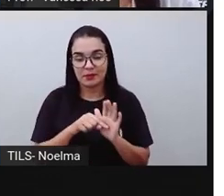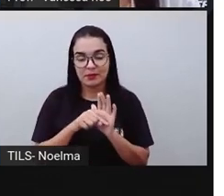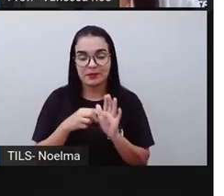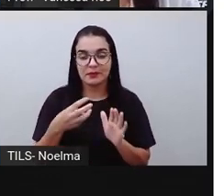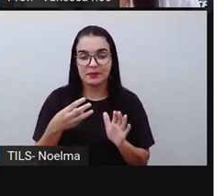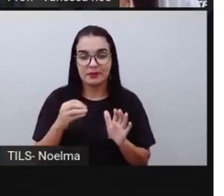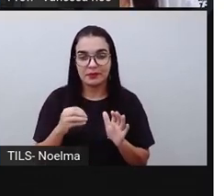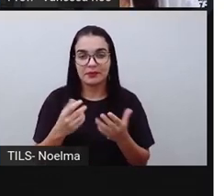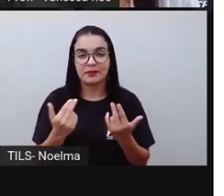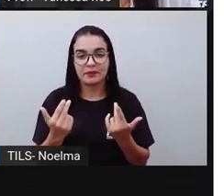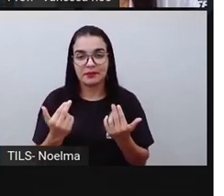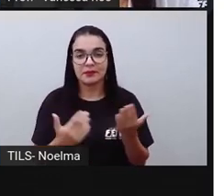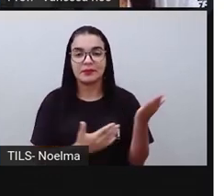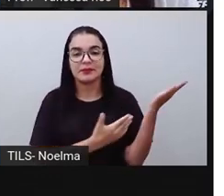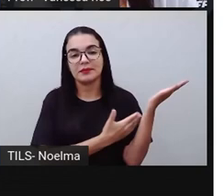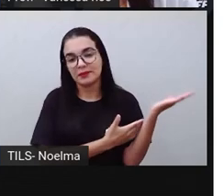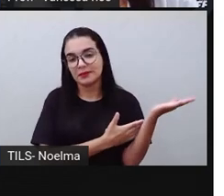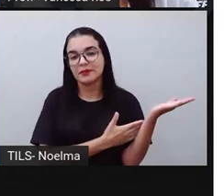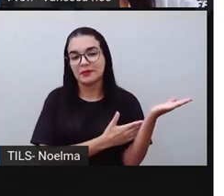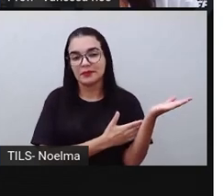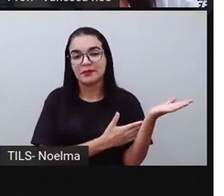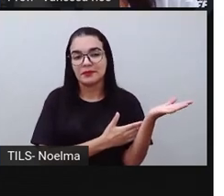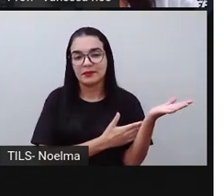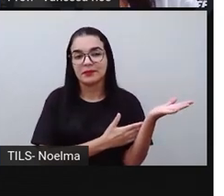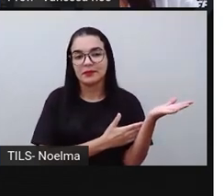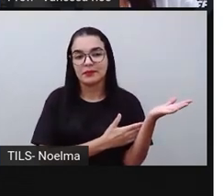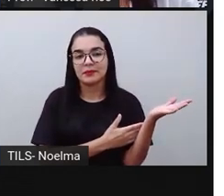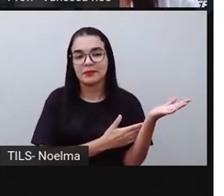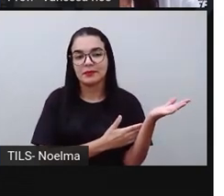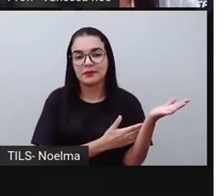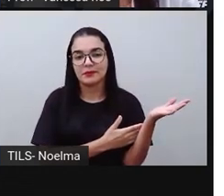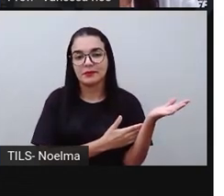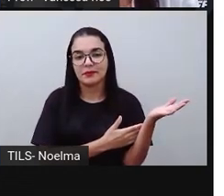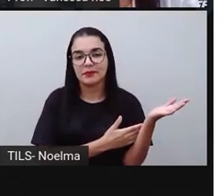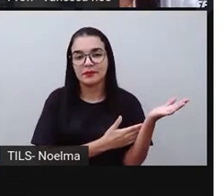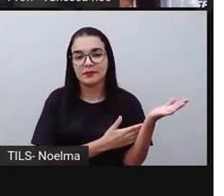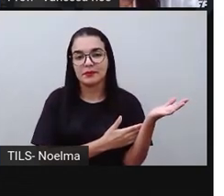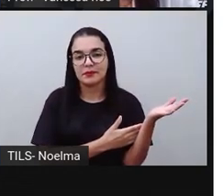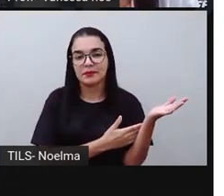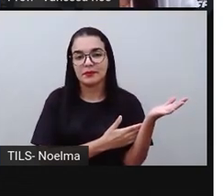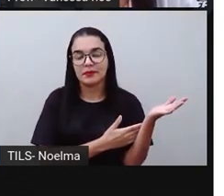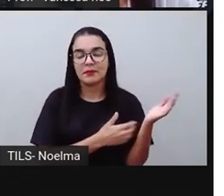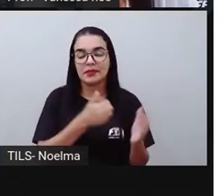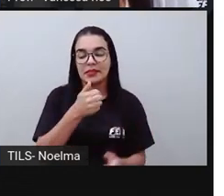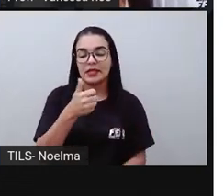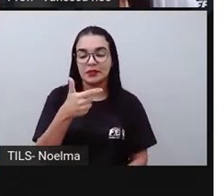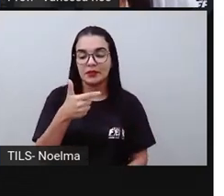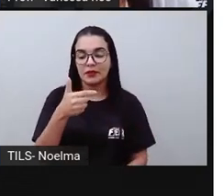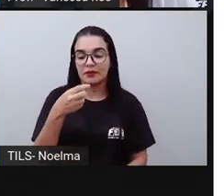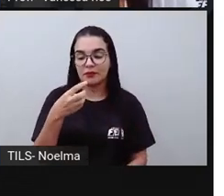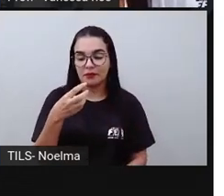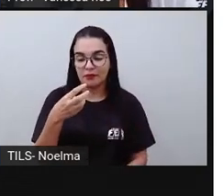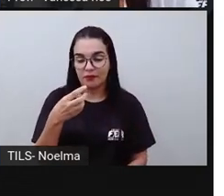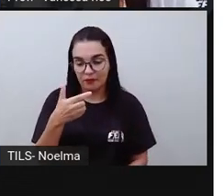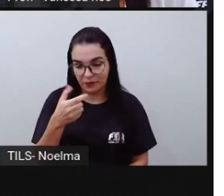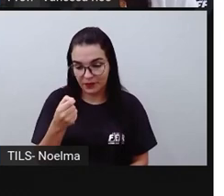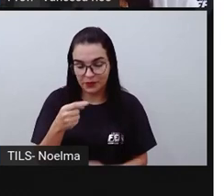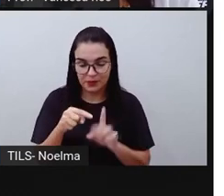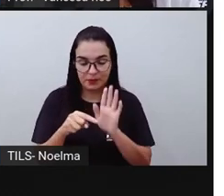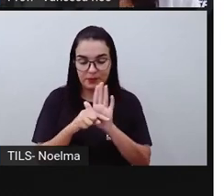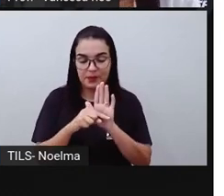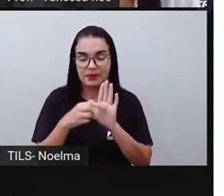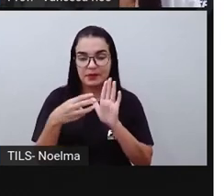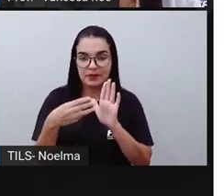Então, 12 menos 3, que daria 9, que dá 9, não é? A gente precisa entender que é 120 menos 30 igual a